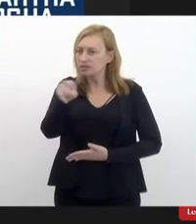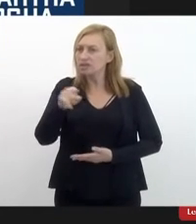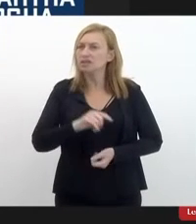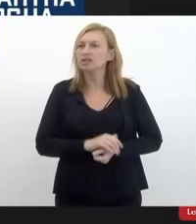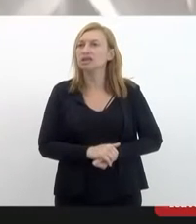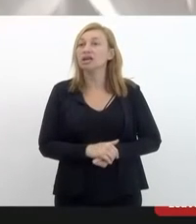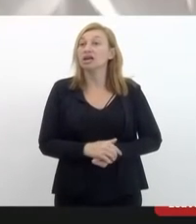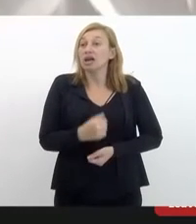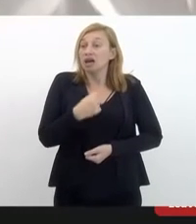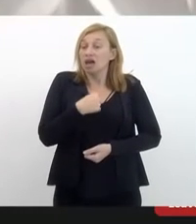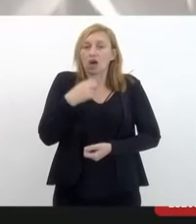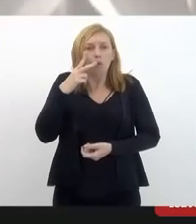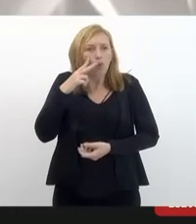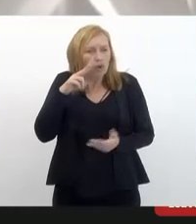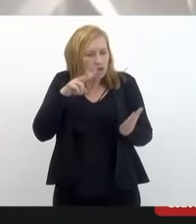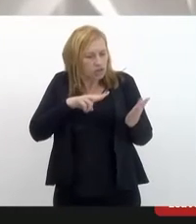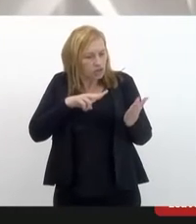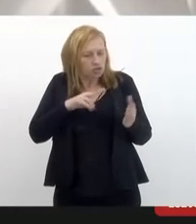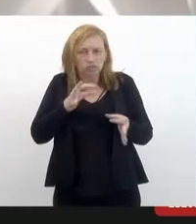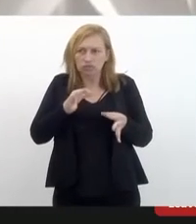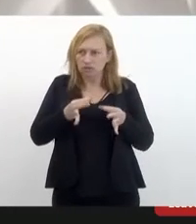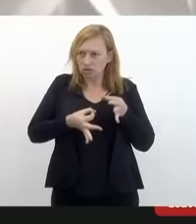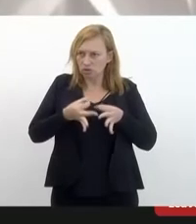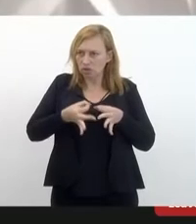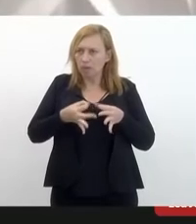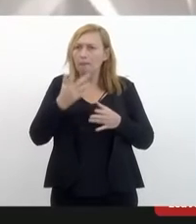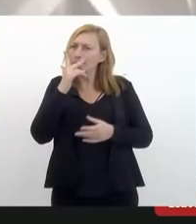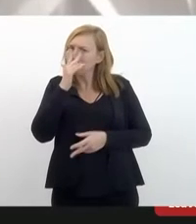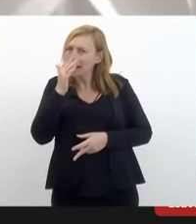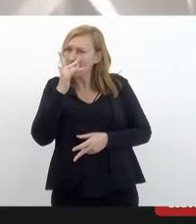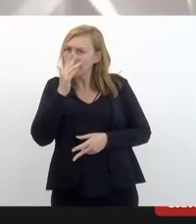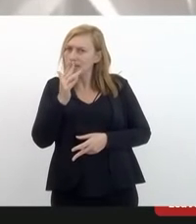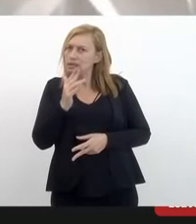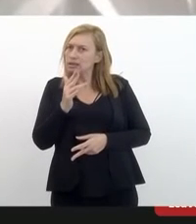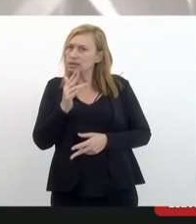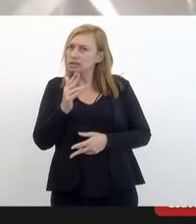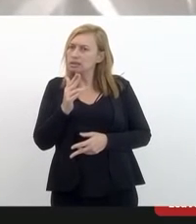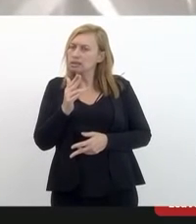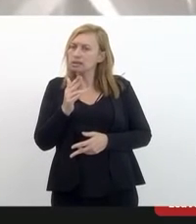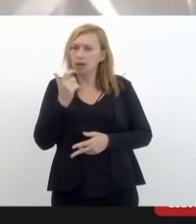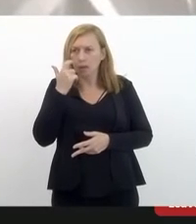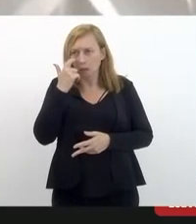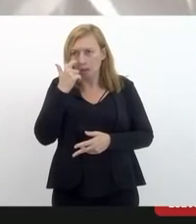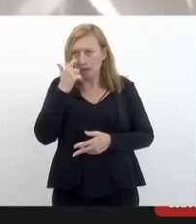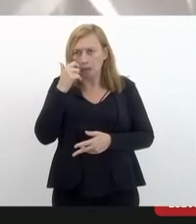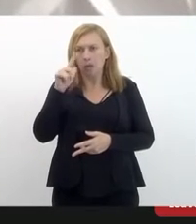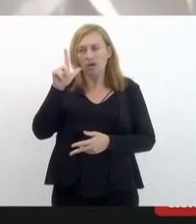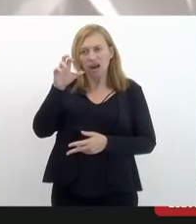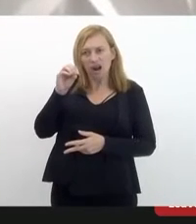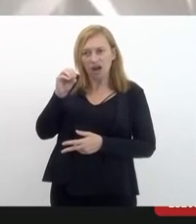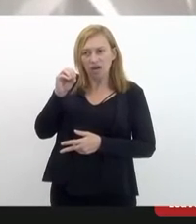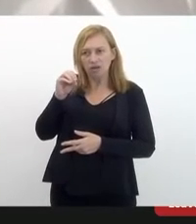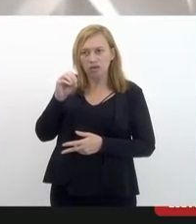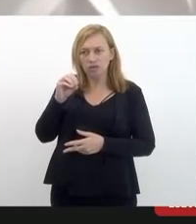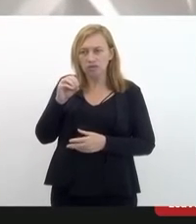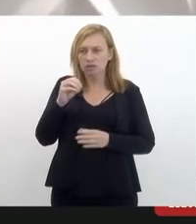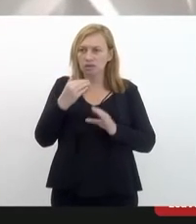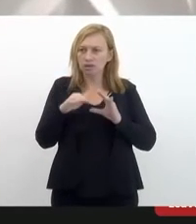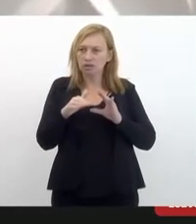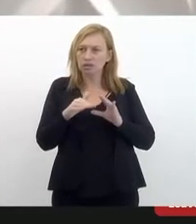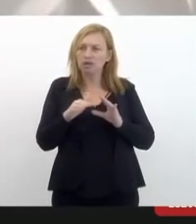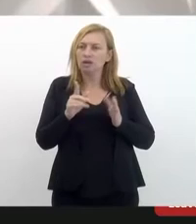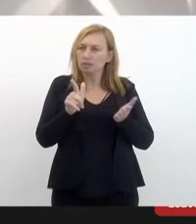Eu, olhando juridicamente, me parece que se o laudo é emitido ainda que num